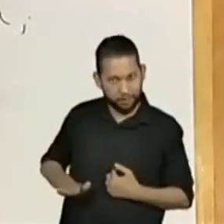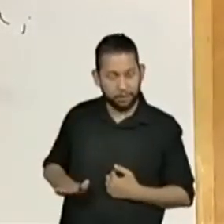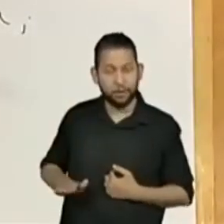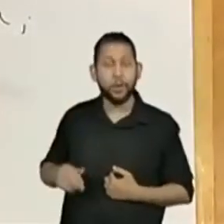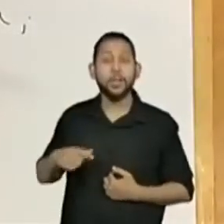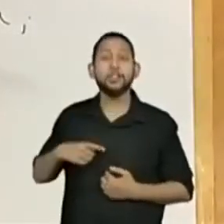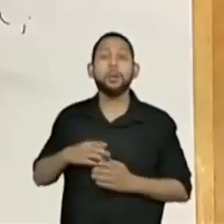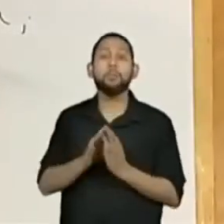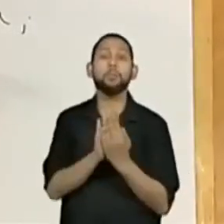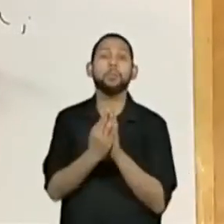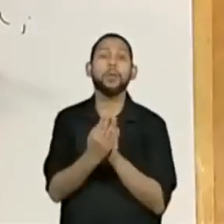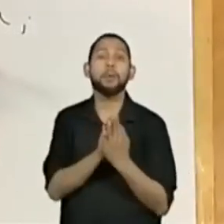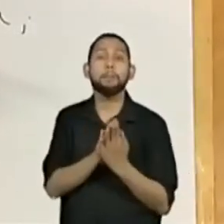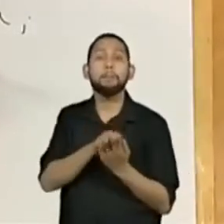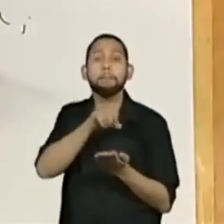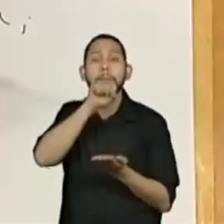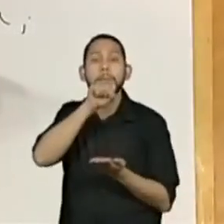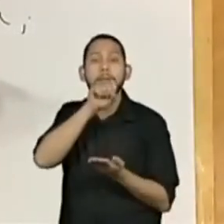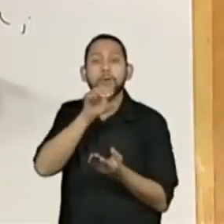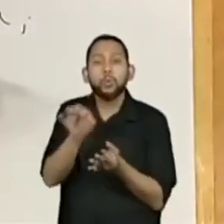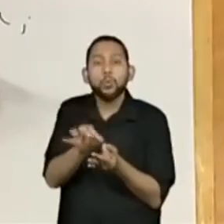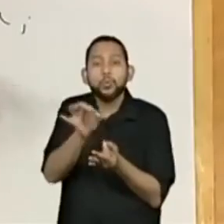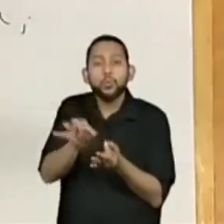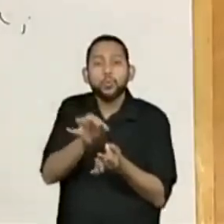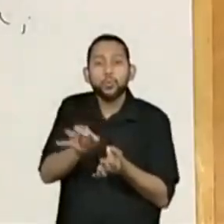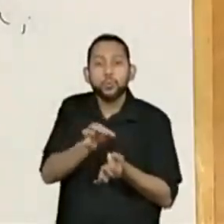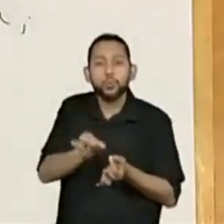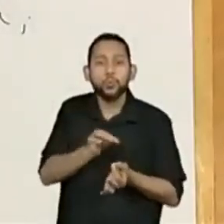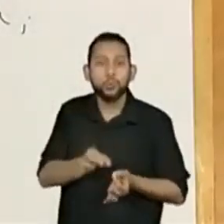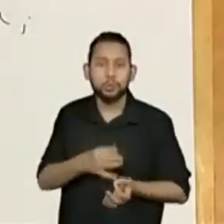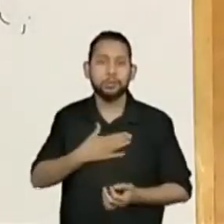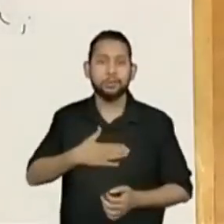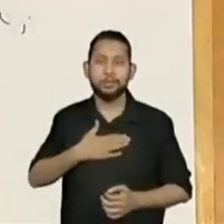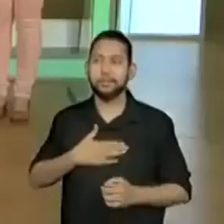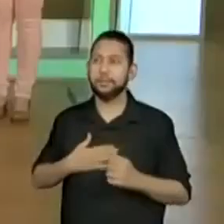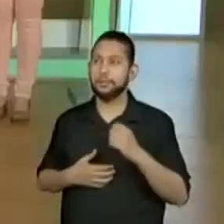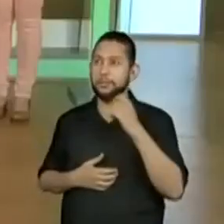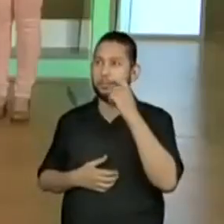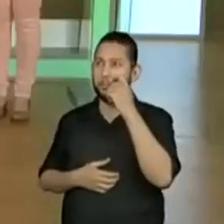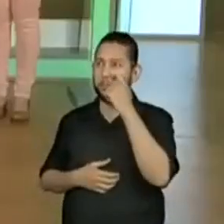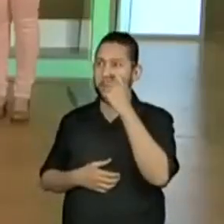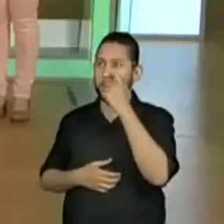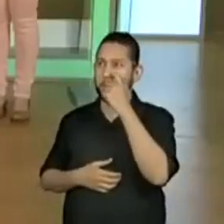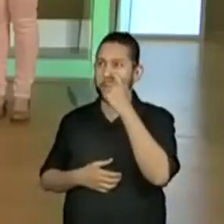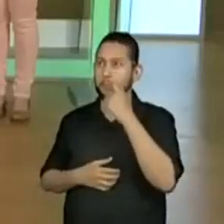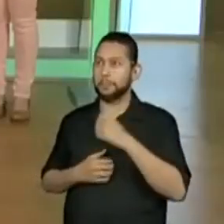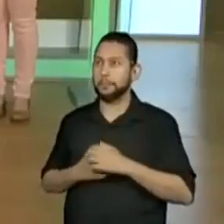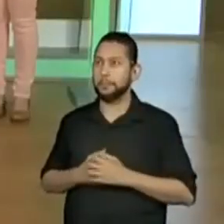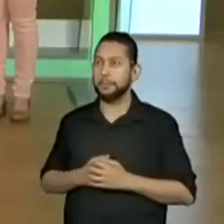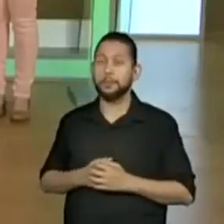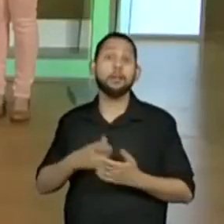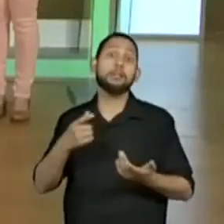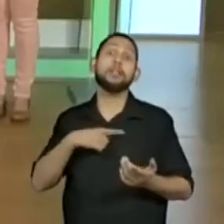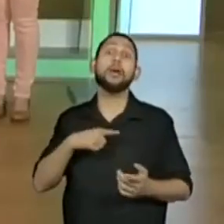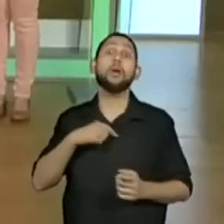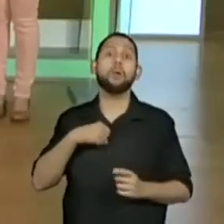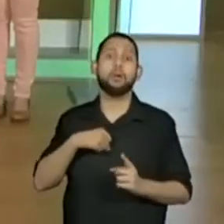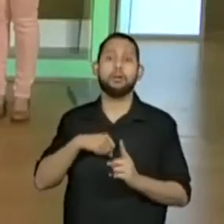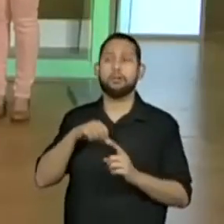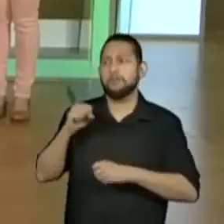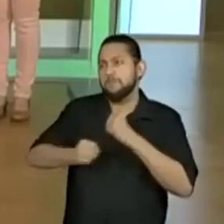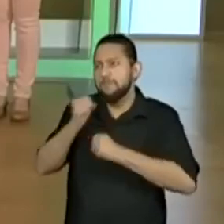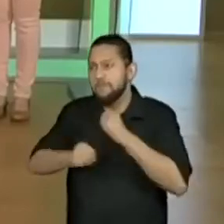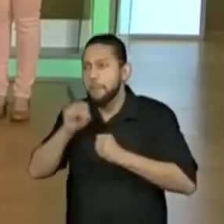Boneca. Gosto também de boneca. Mais alguma brincadeira, professora Kelly? Tem. Pega, pega. Pega, pega. Ah,